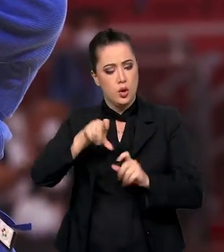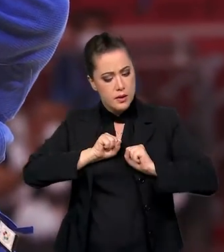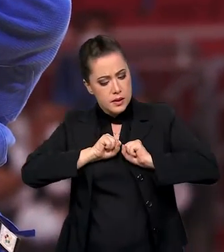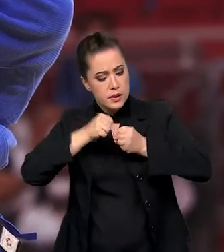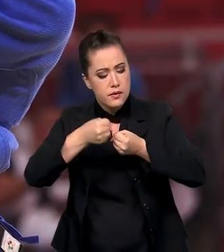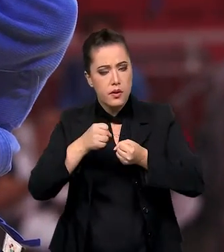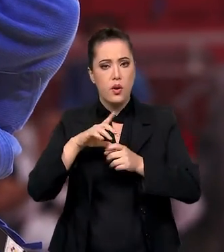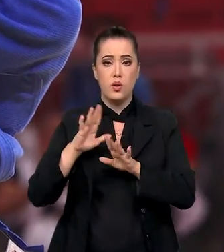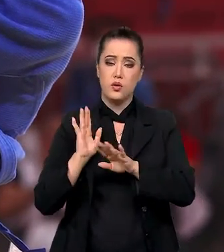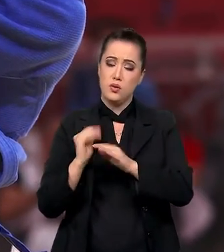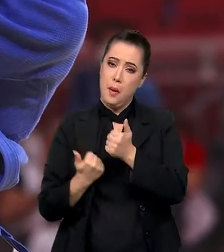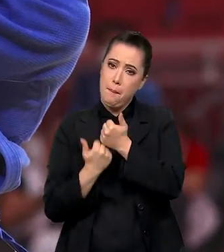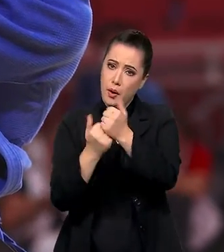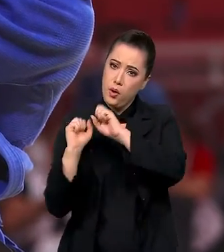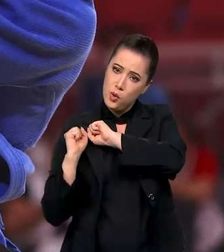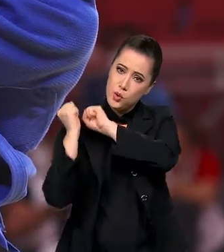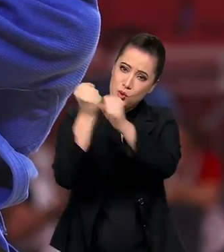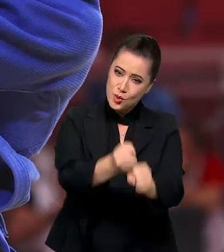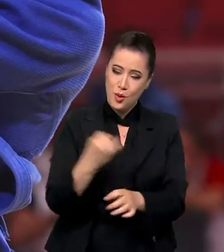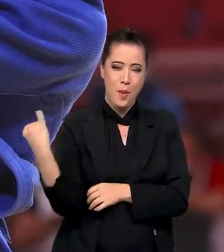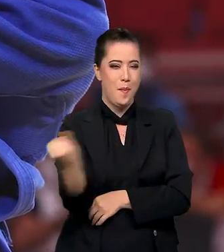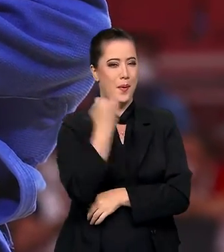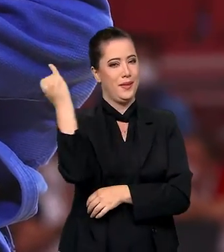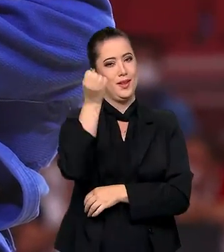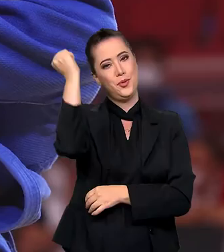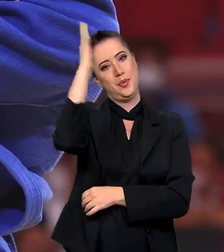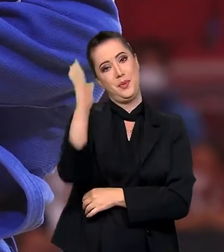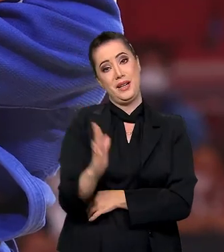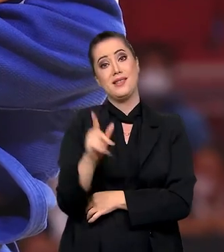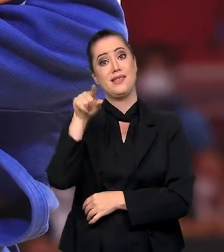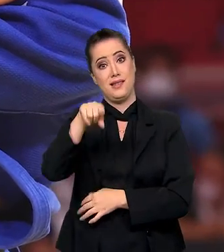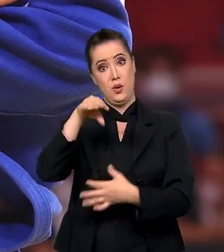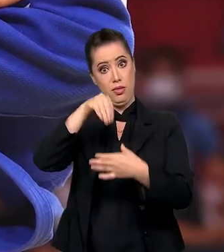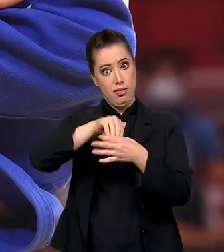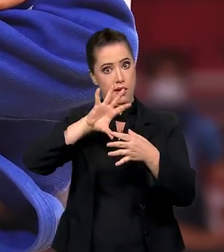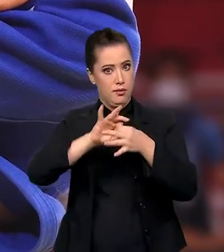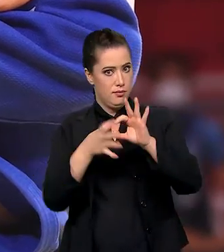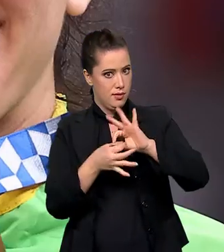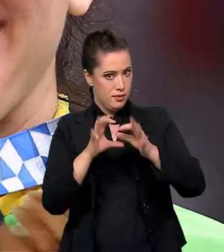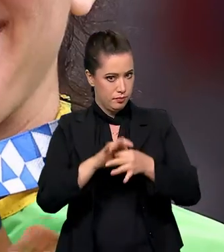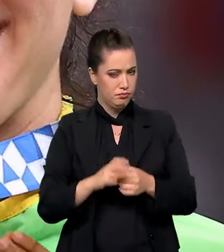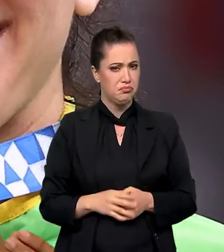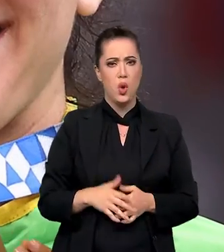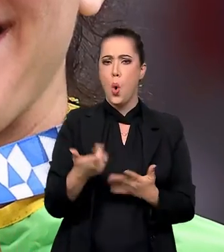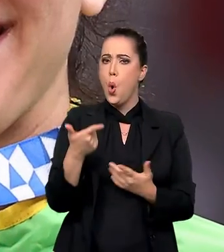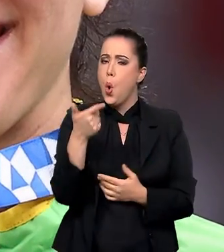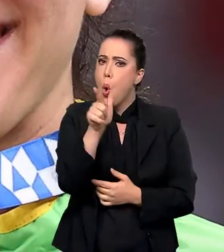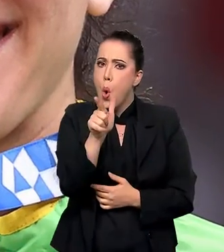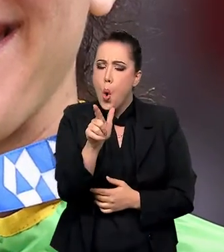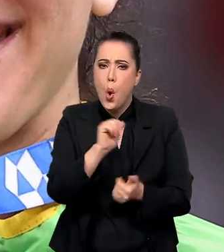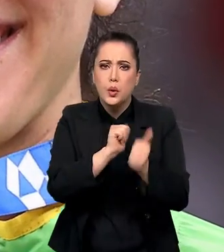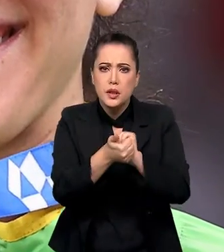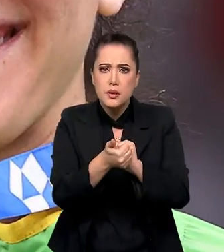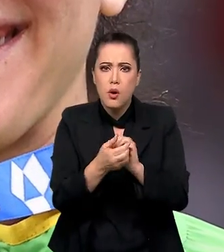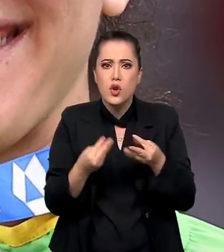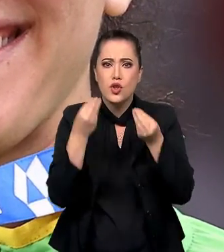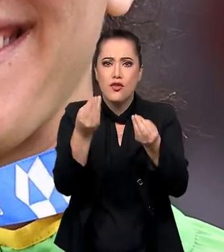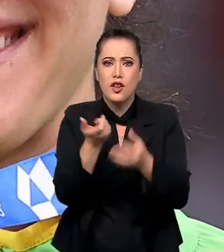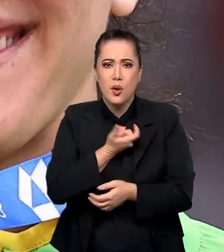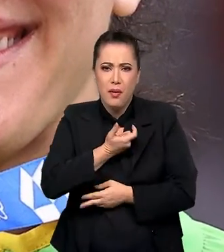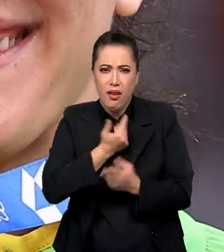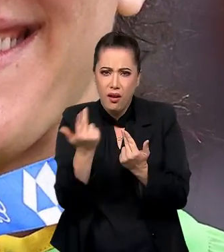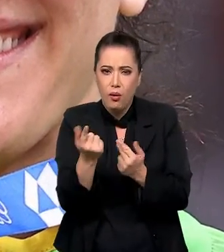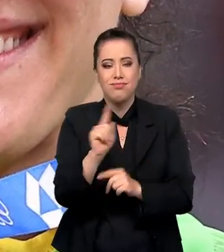ajuda a fazer do judô a grande potência do Brasil nas Olimpíadas. Nenhum outro esporte deu tantas medalhas ao